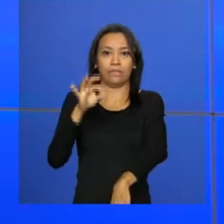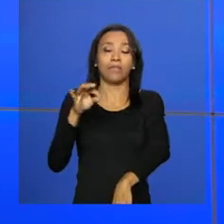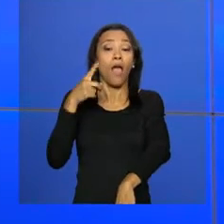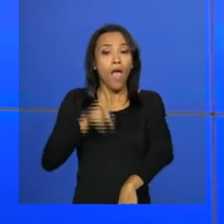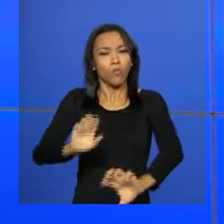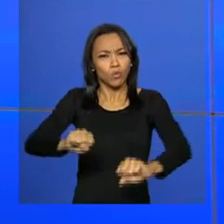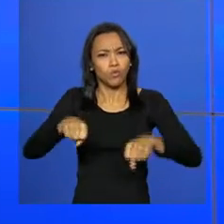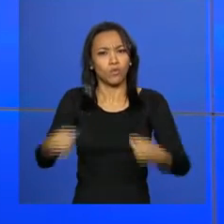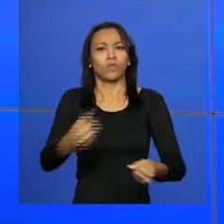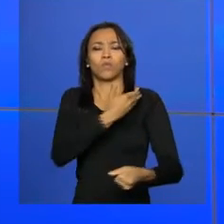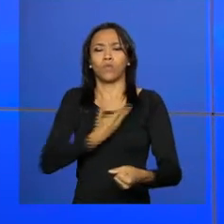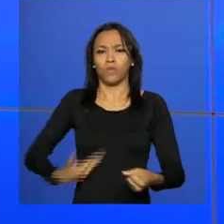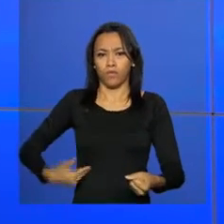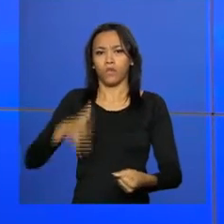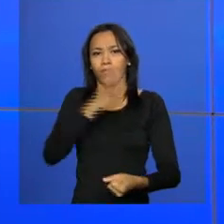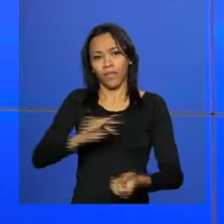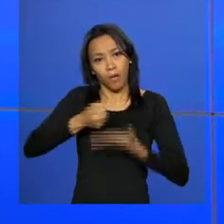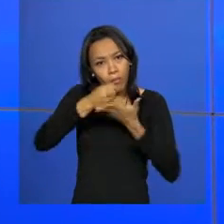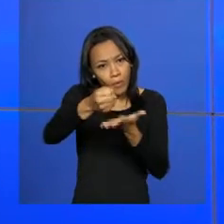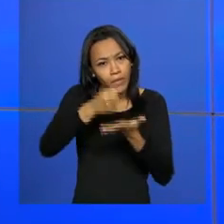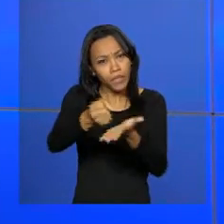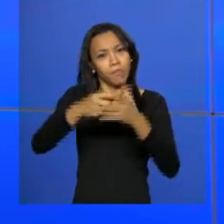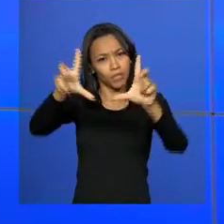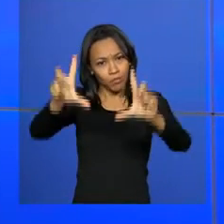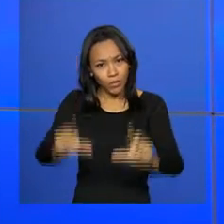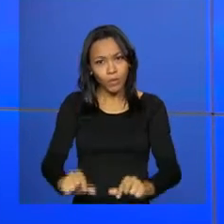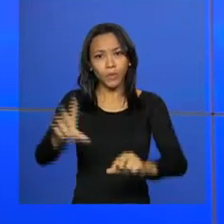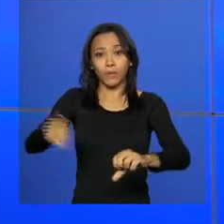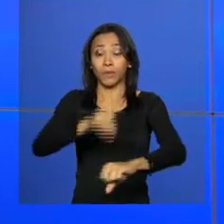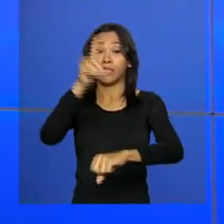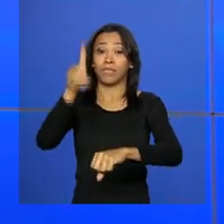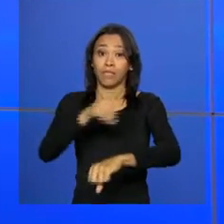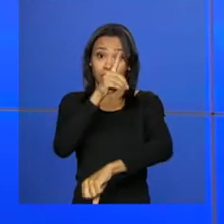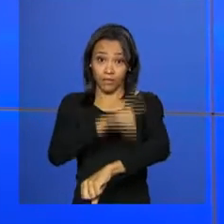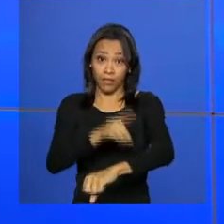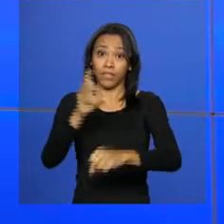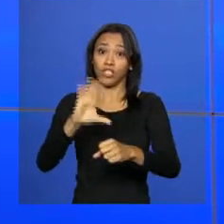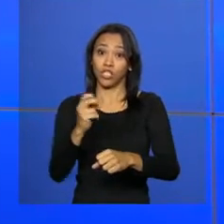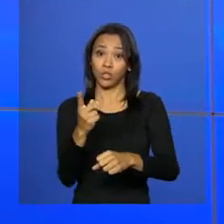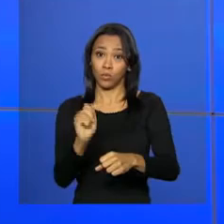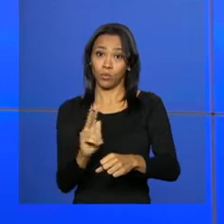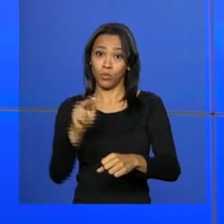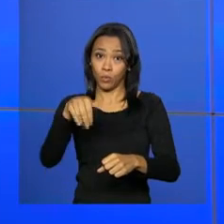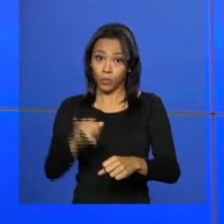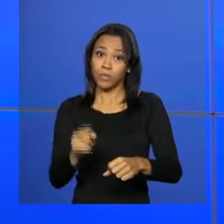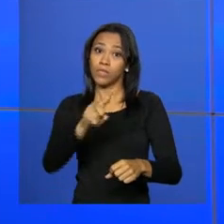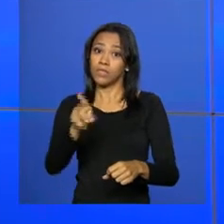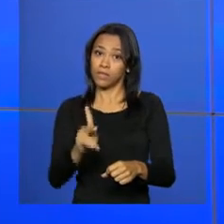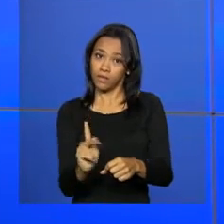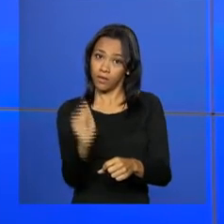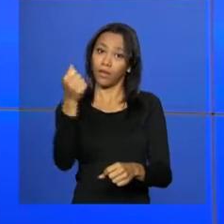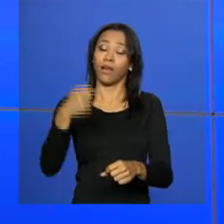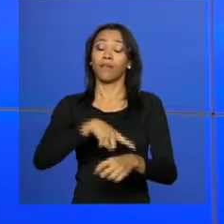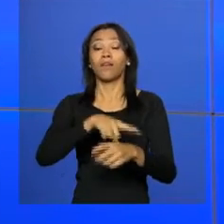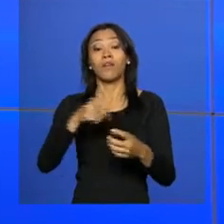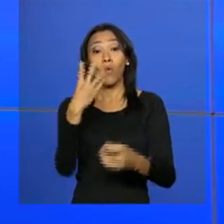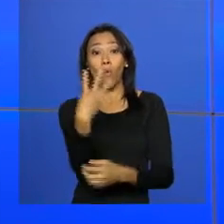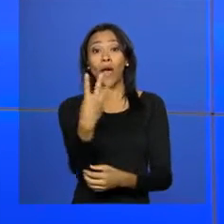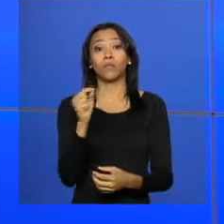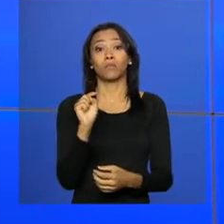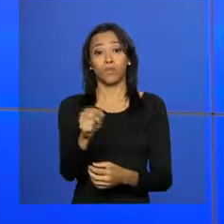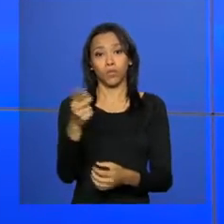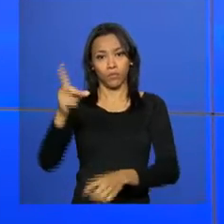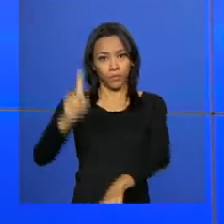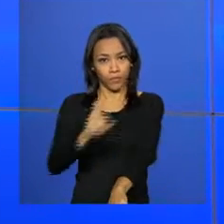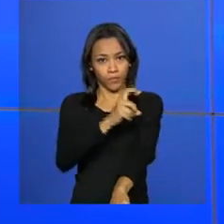esforço do governo federal para reduzir os casos de dengue, febre, chikungunya e zika. Serão distribuídos 4 mil repelentes em